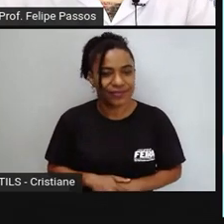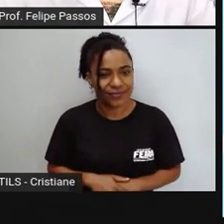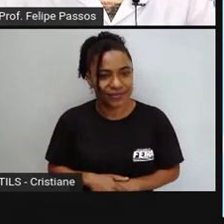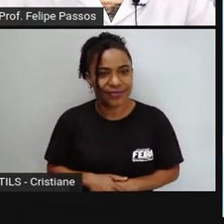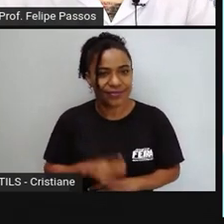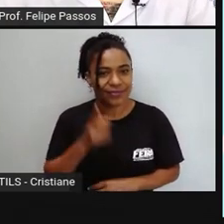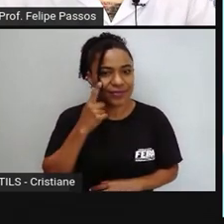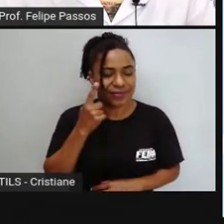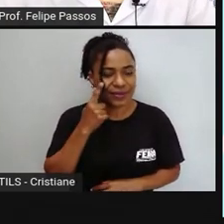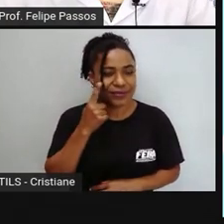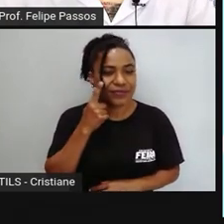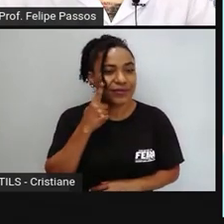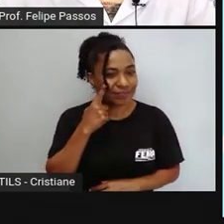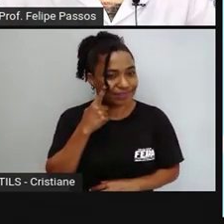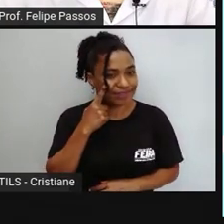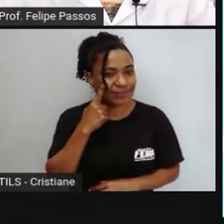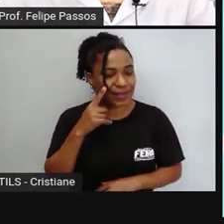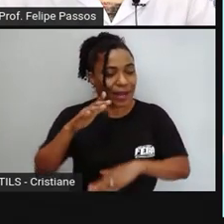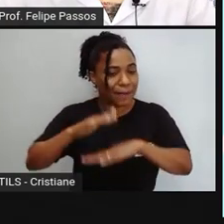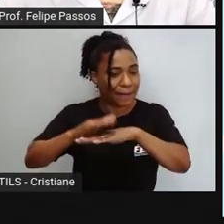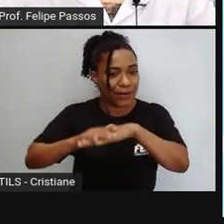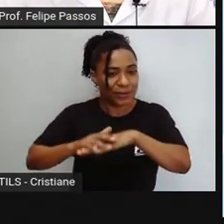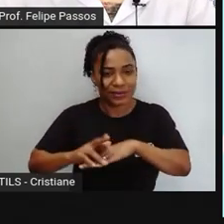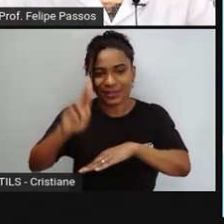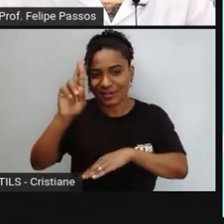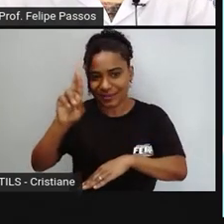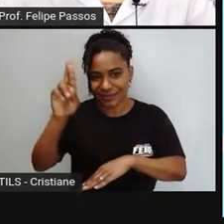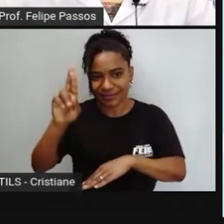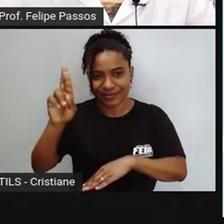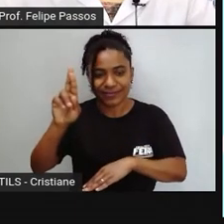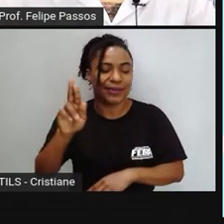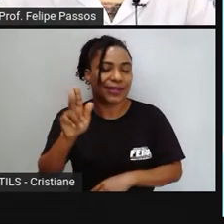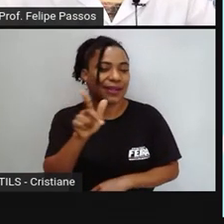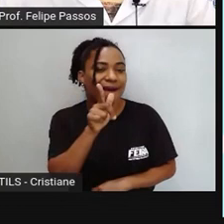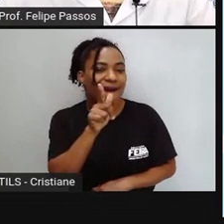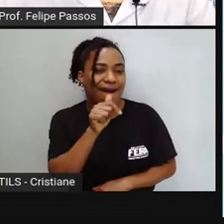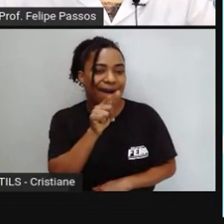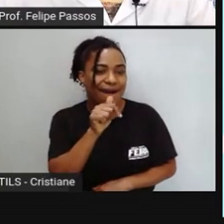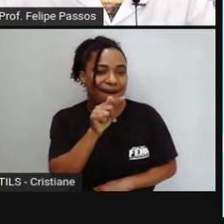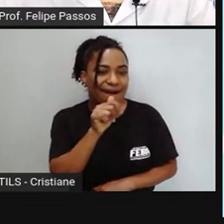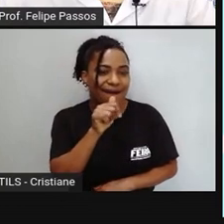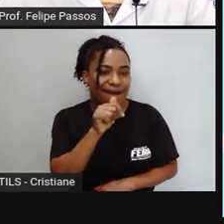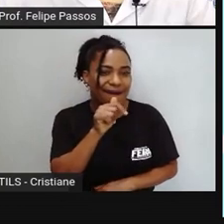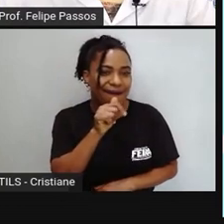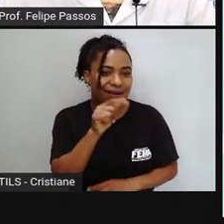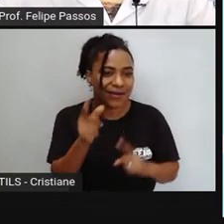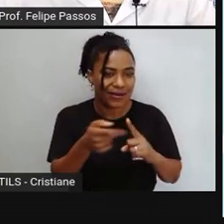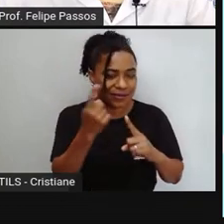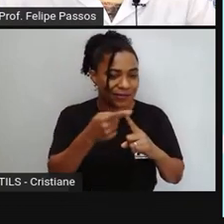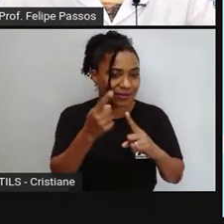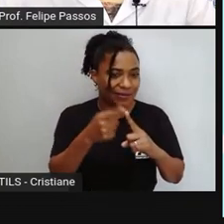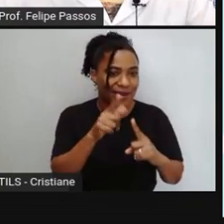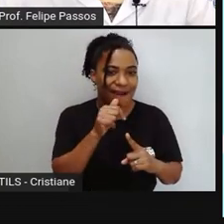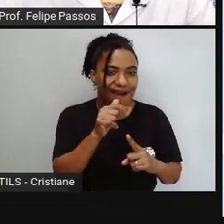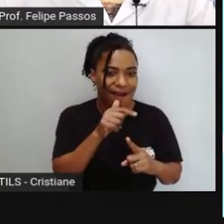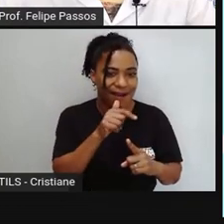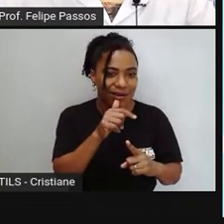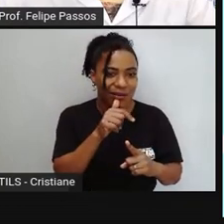bomba de abastecimento de água instalado na lagoa grande